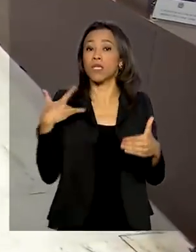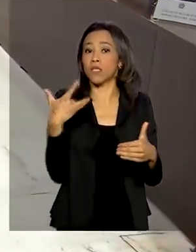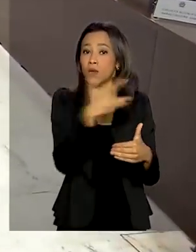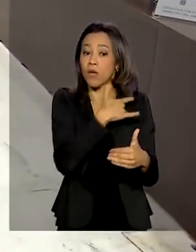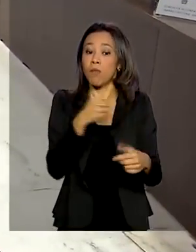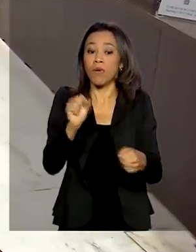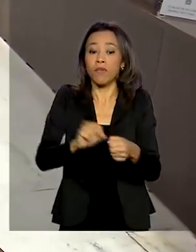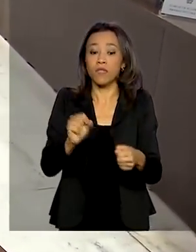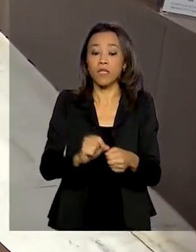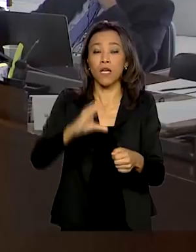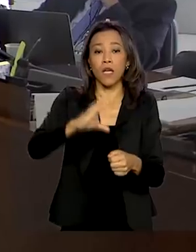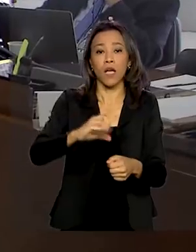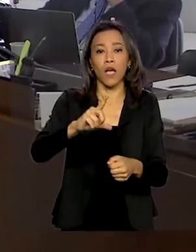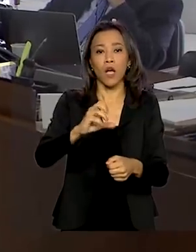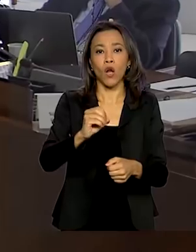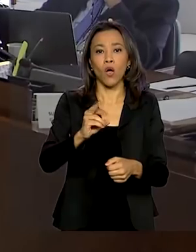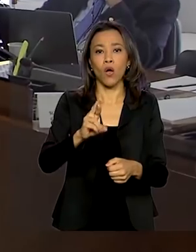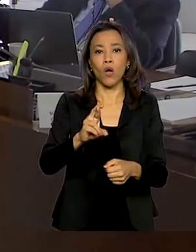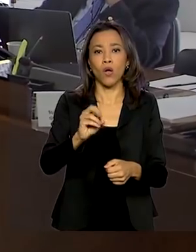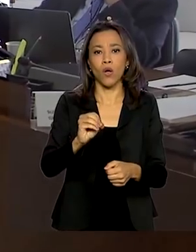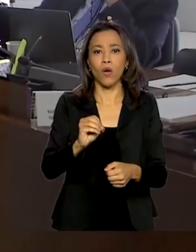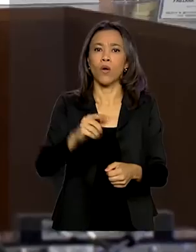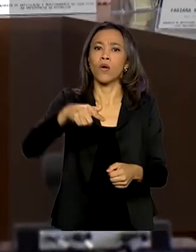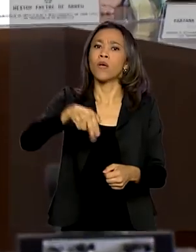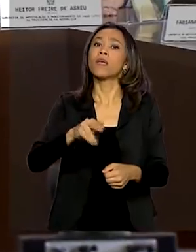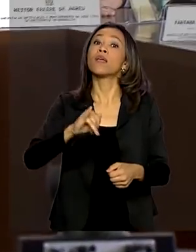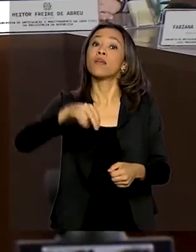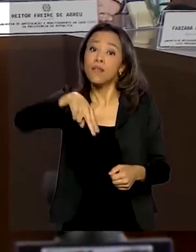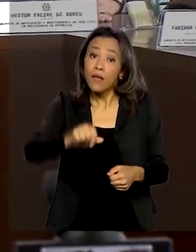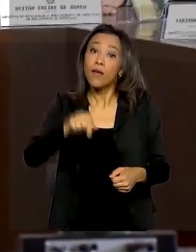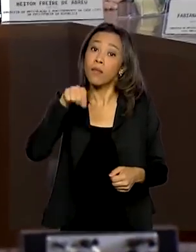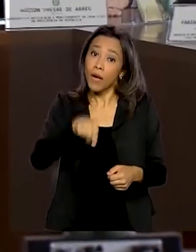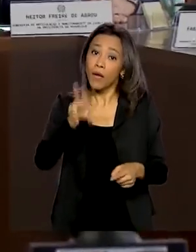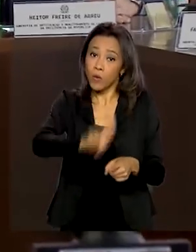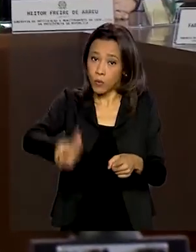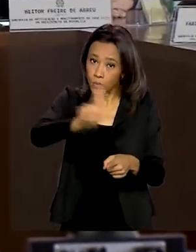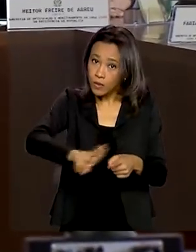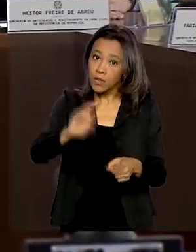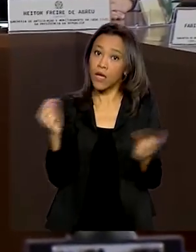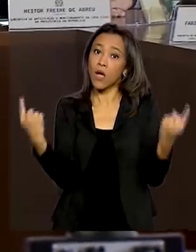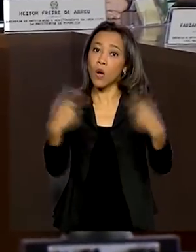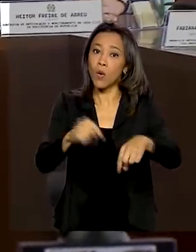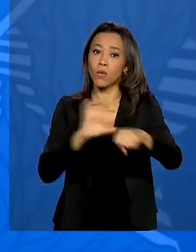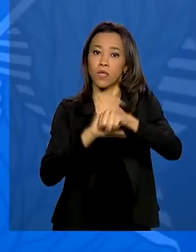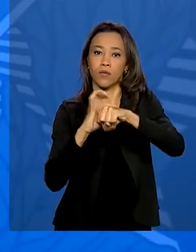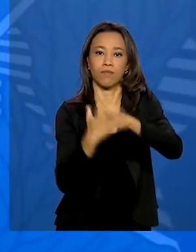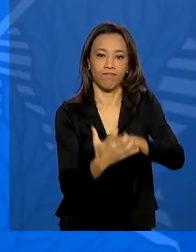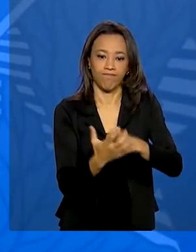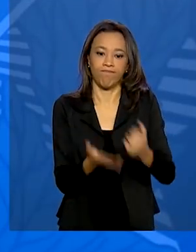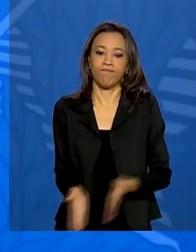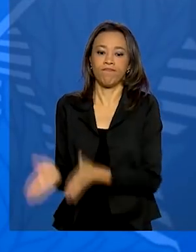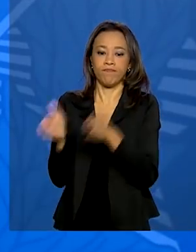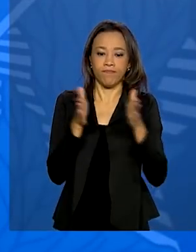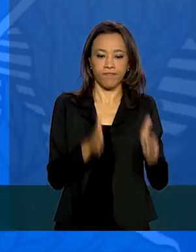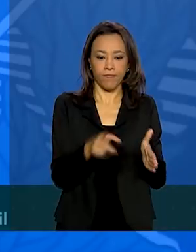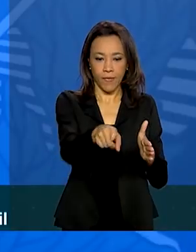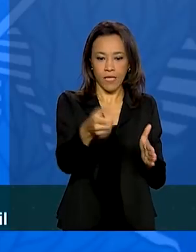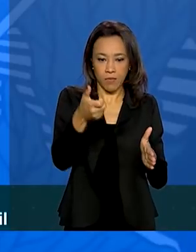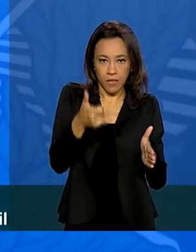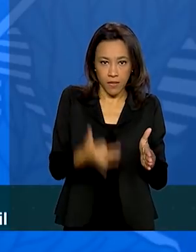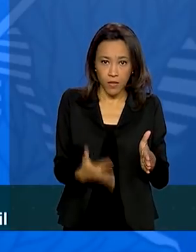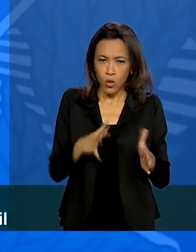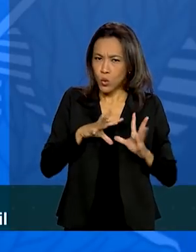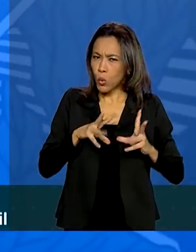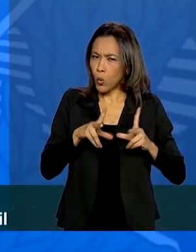cloroquina e outros medicamentos que podem vir a ser utilizados no combate à Covid-19. Toda essa parte de